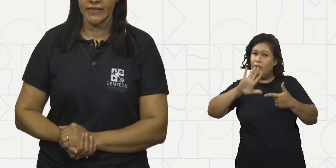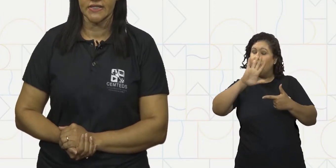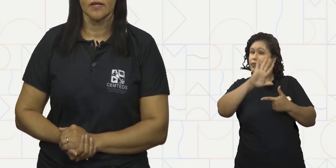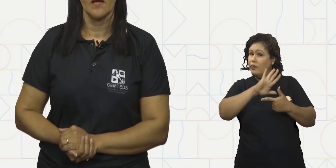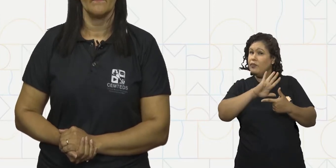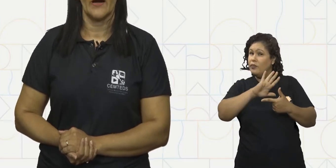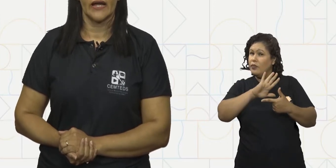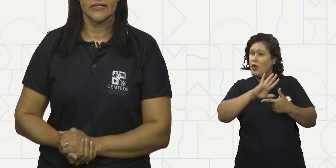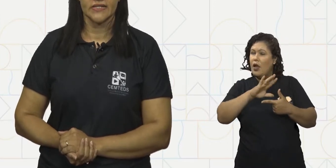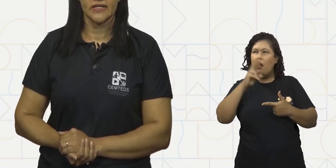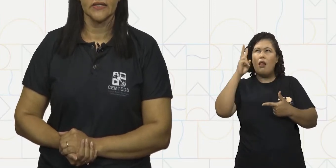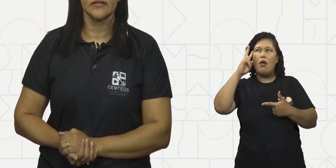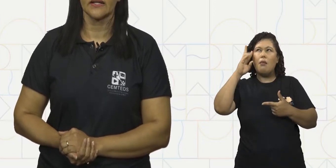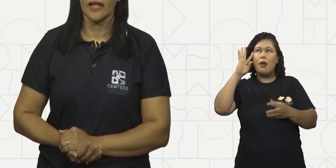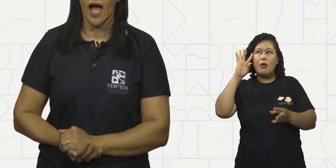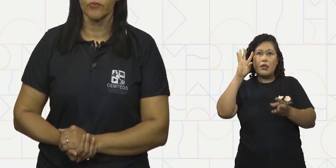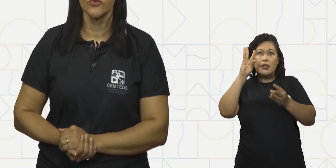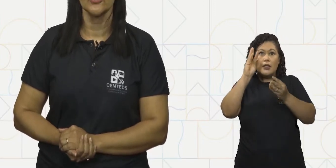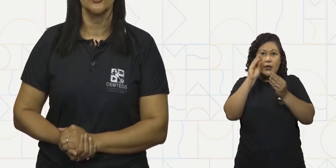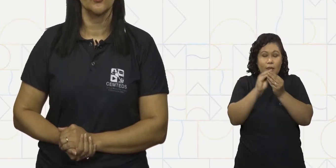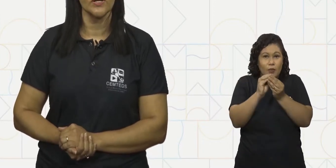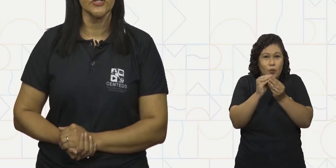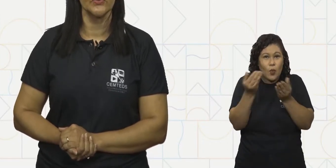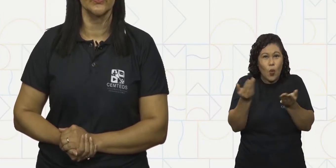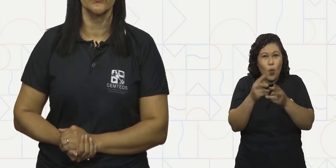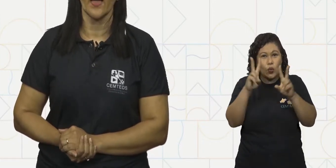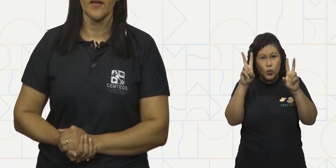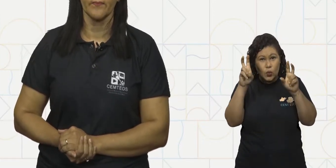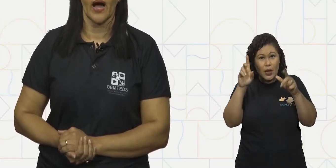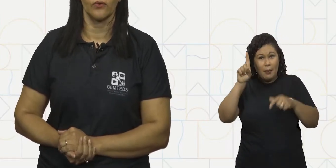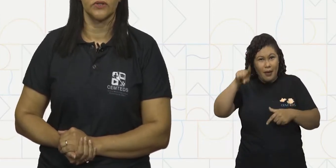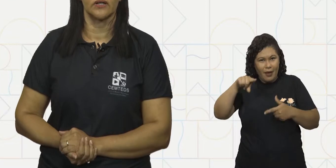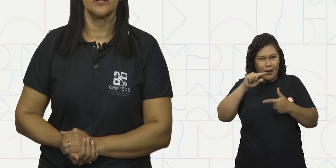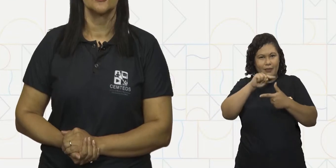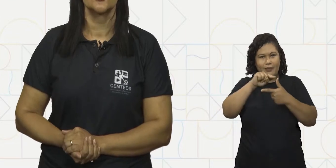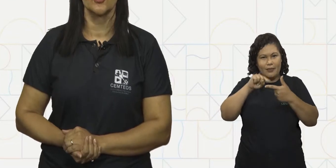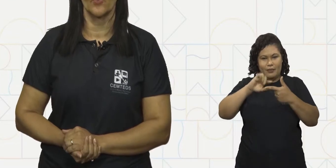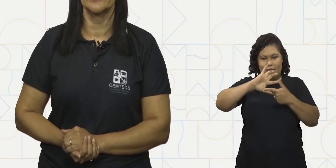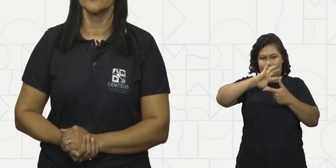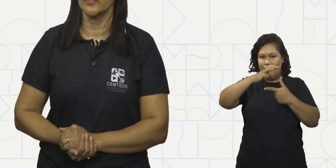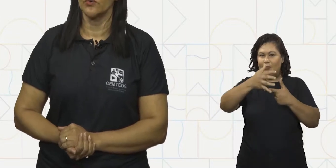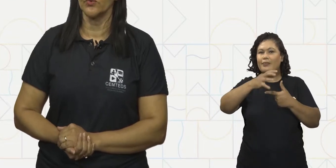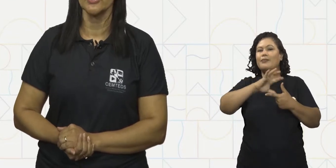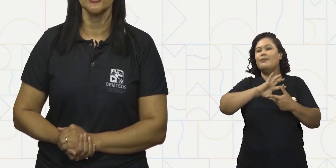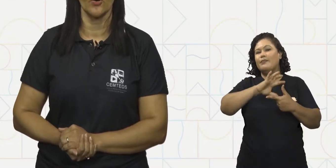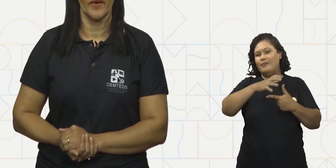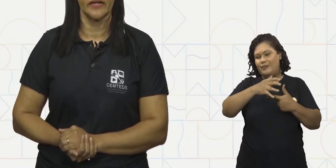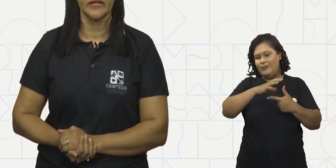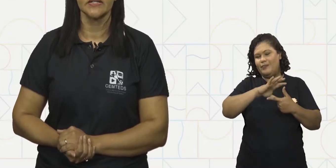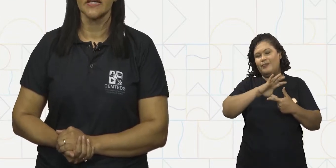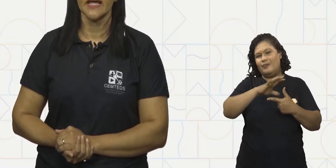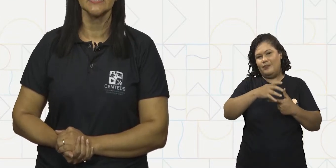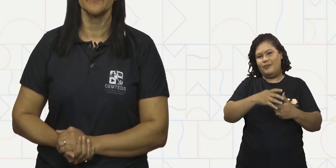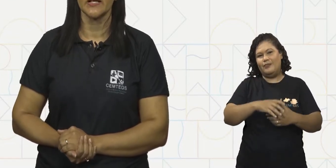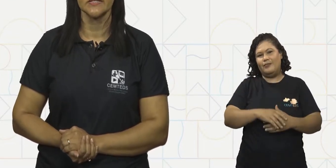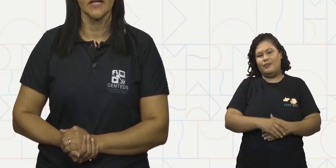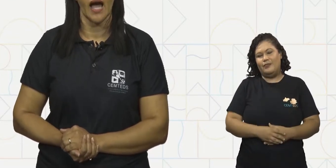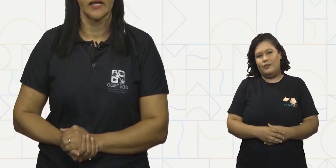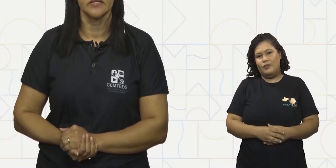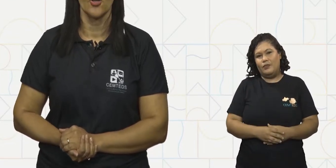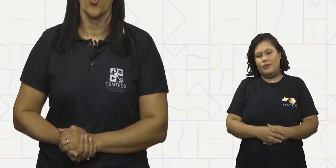planas, para assim tratarmos do assunto em pauta, sobre as figuras geométricas